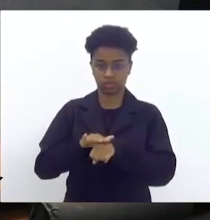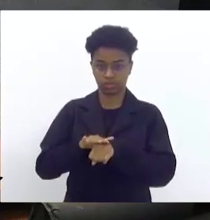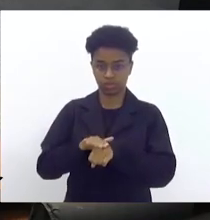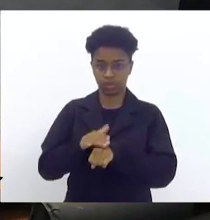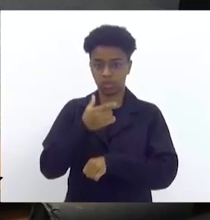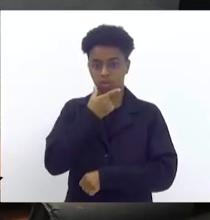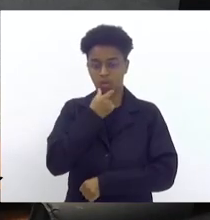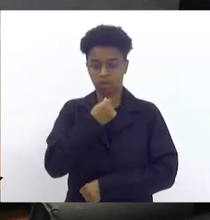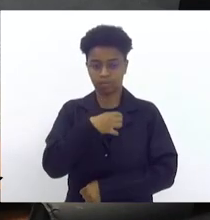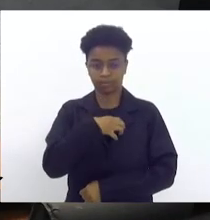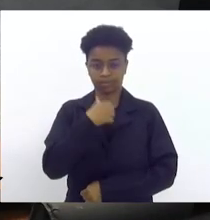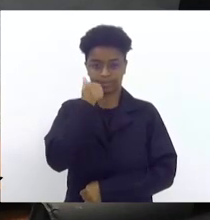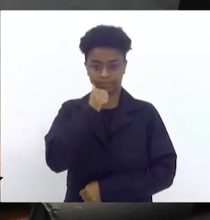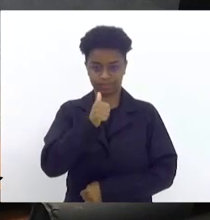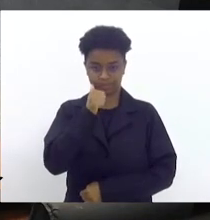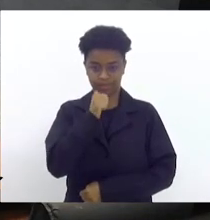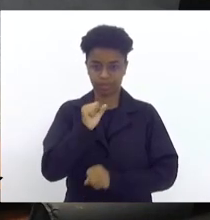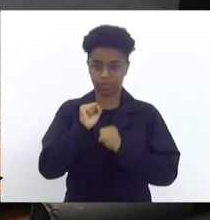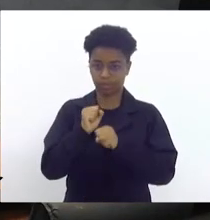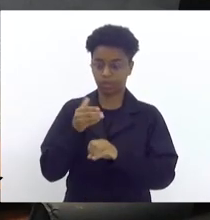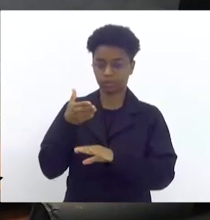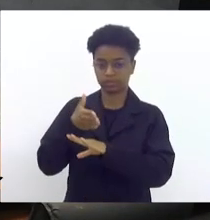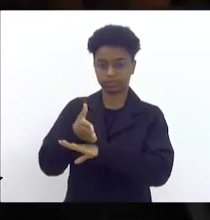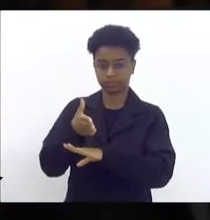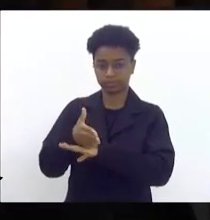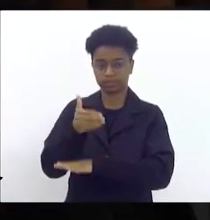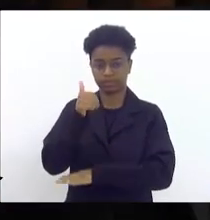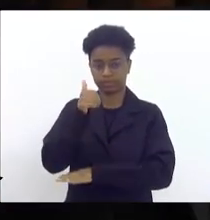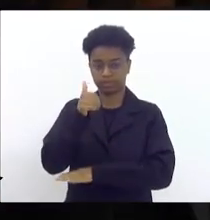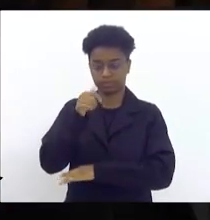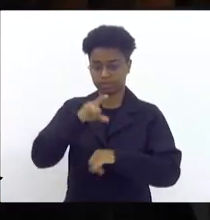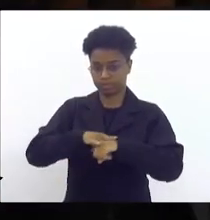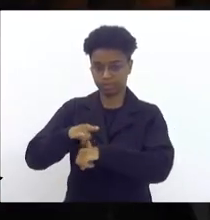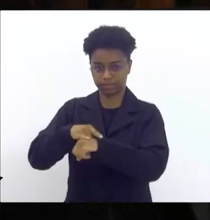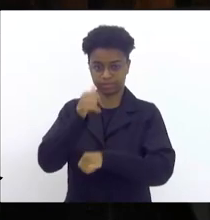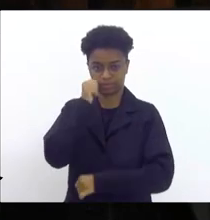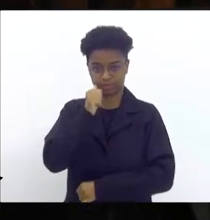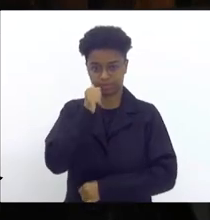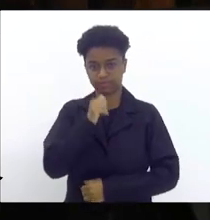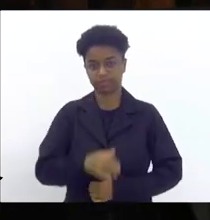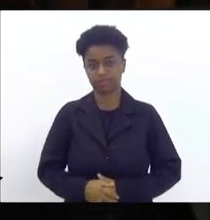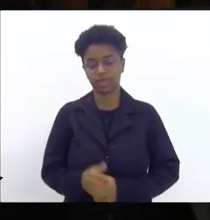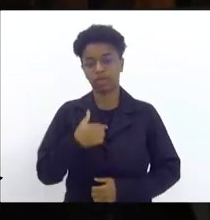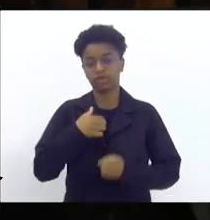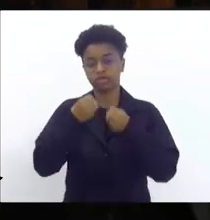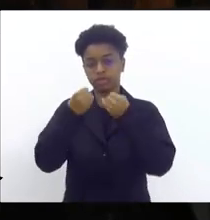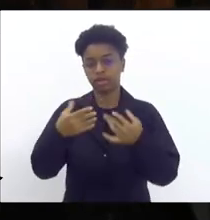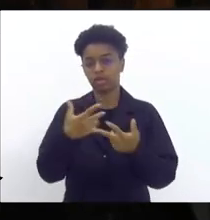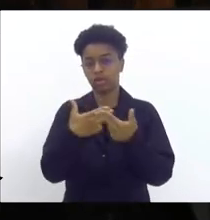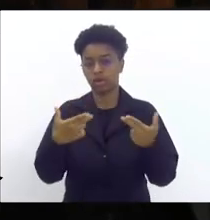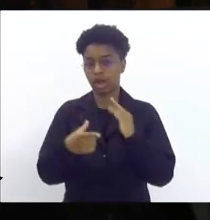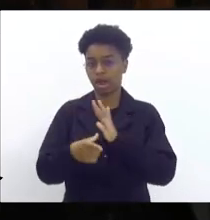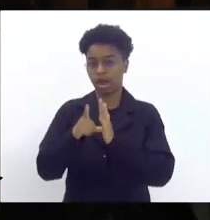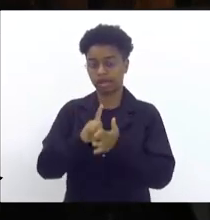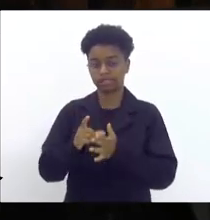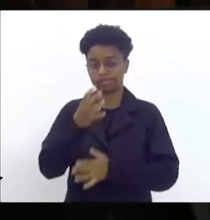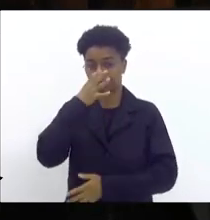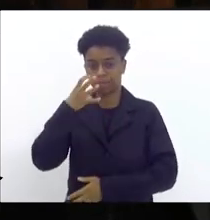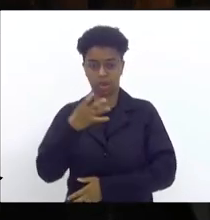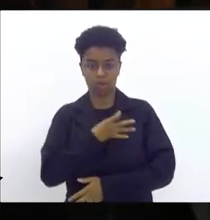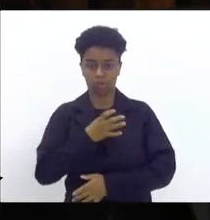que se sente mulher pode frequentar o banheiro feminino. E deixa eu esclarecer algo antes que me acuse de transfobia,